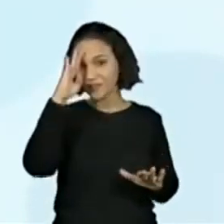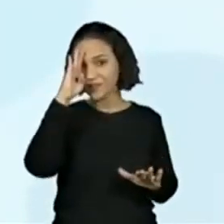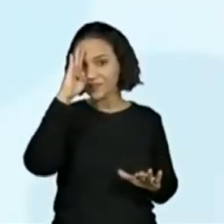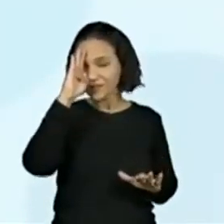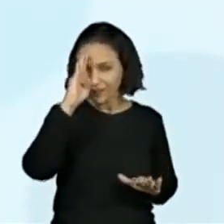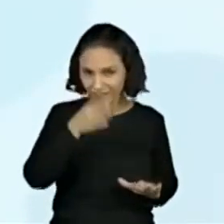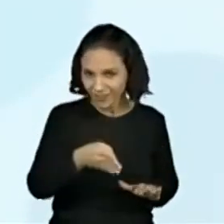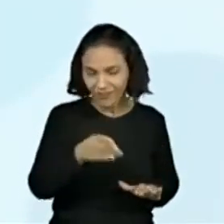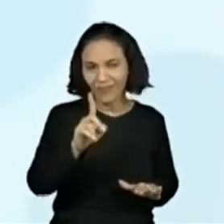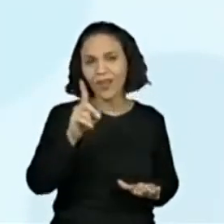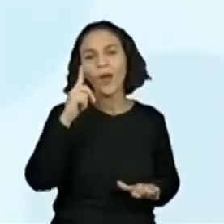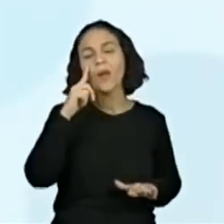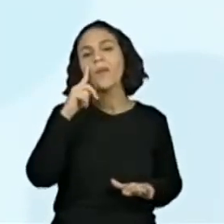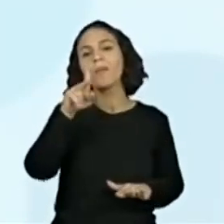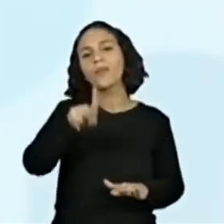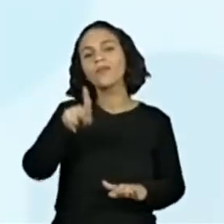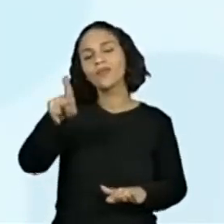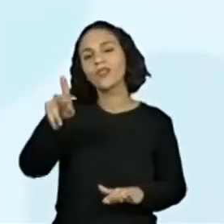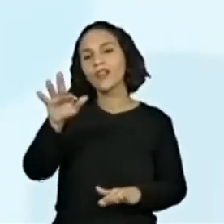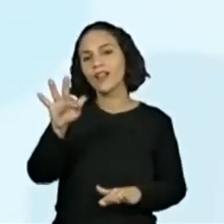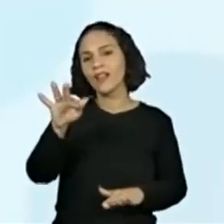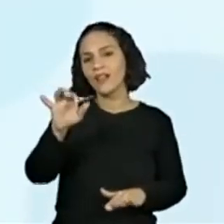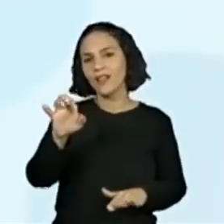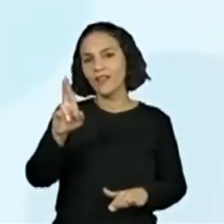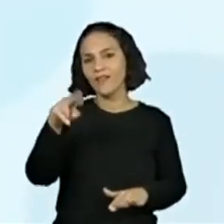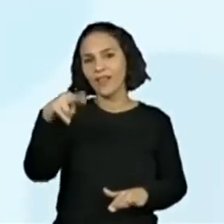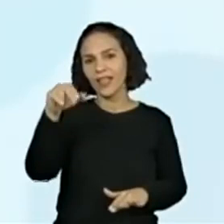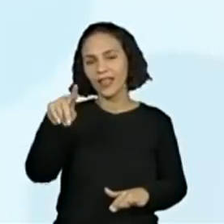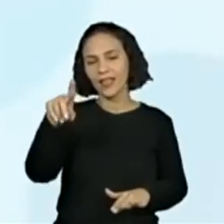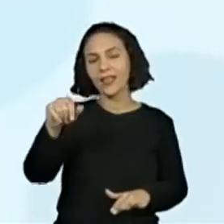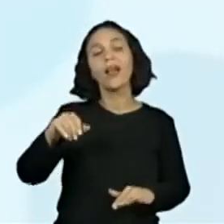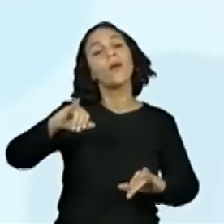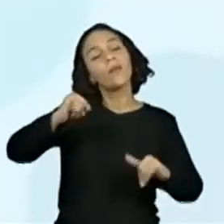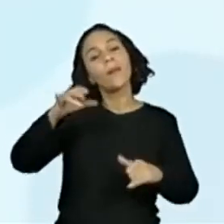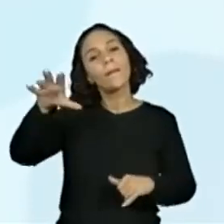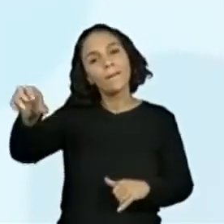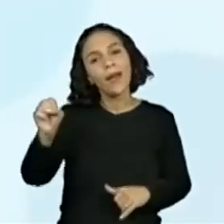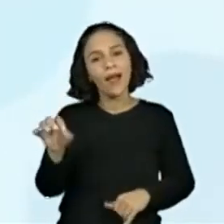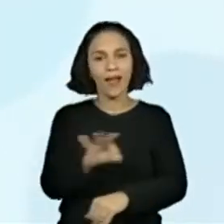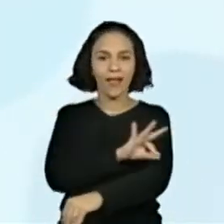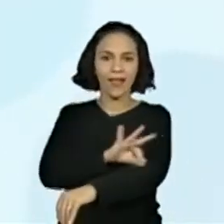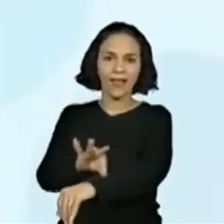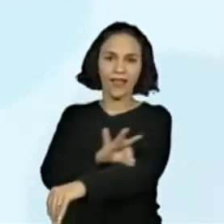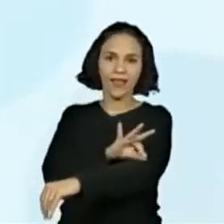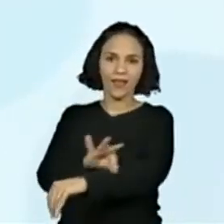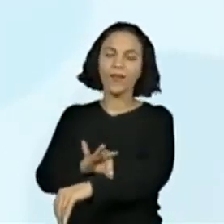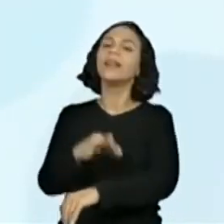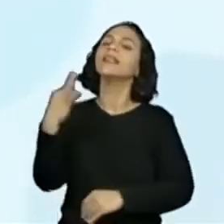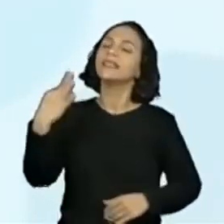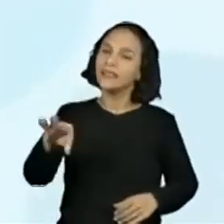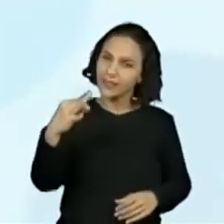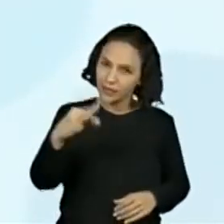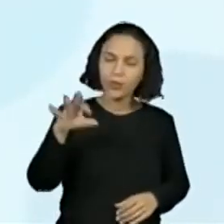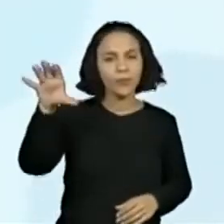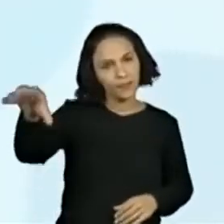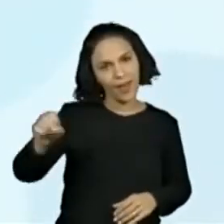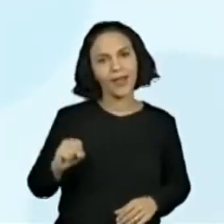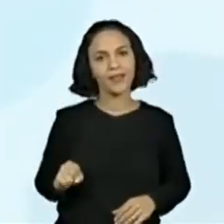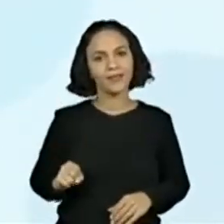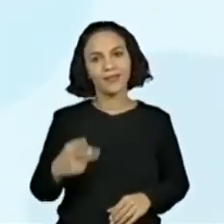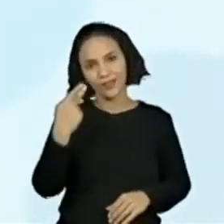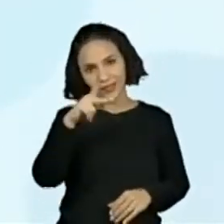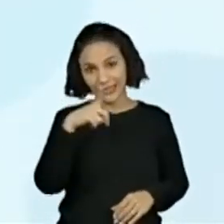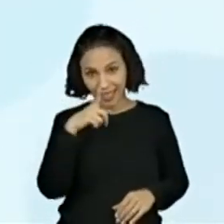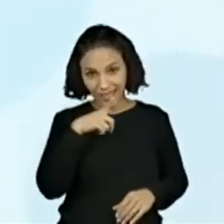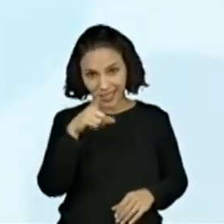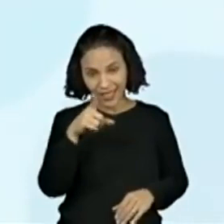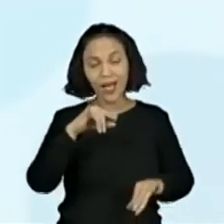professora Fernanda colocou assim no chat. Vamos pegar a régua, professora. Isso mesmo. Agora é mão na massa. gente vai medir o